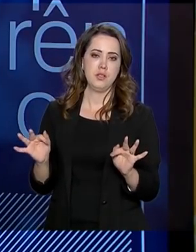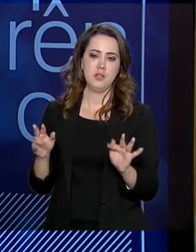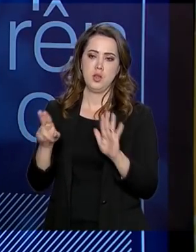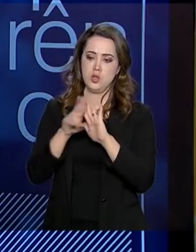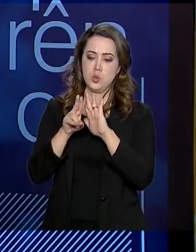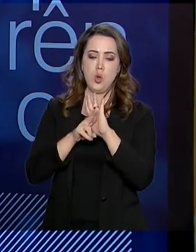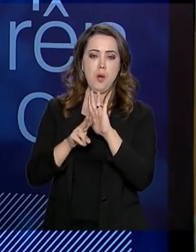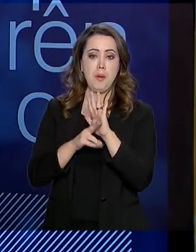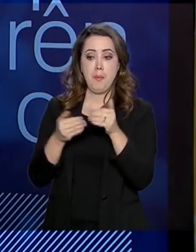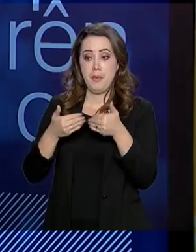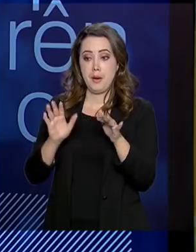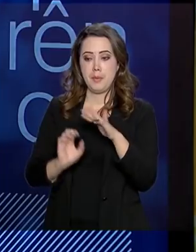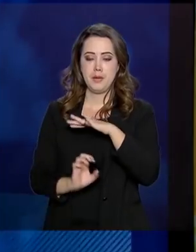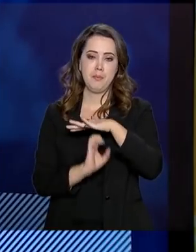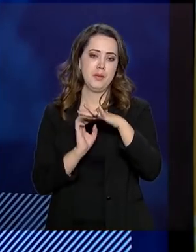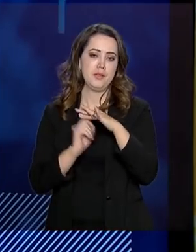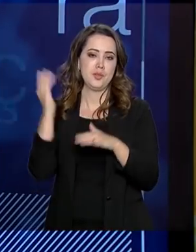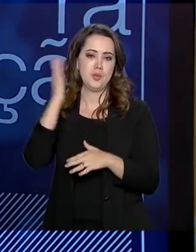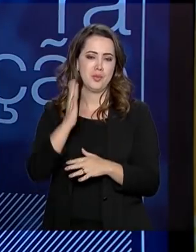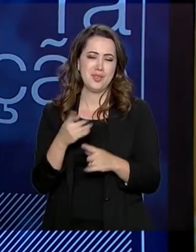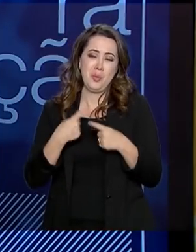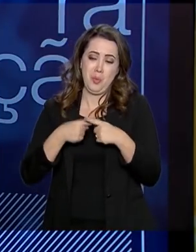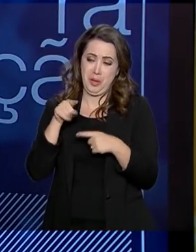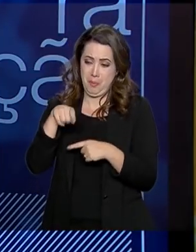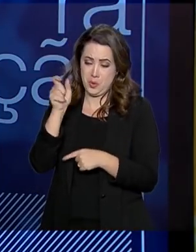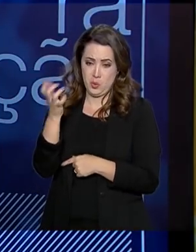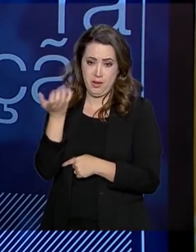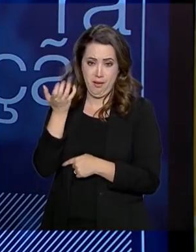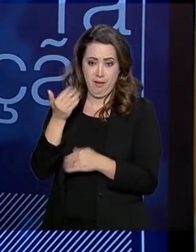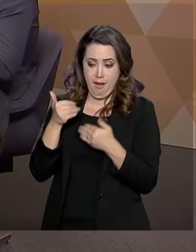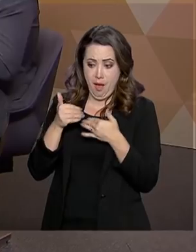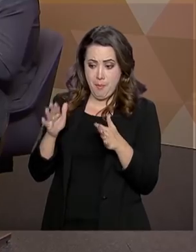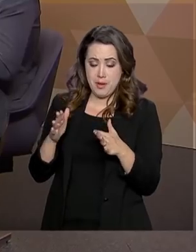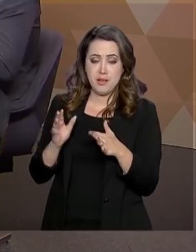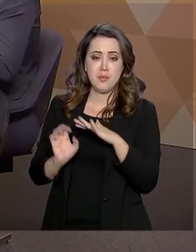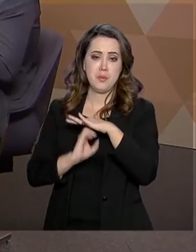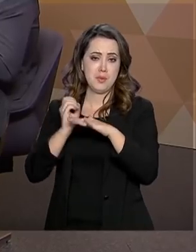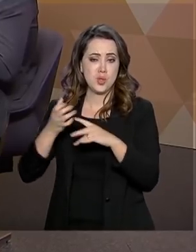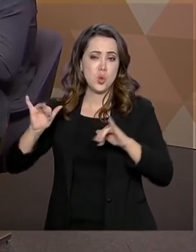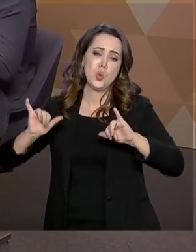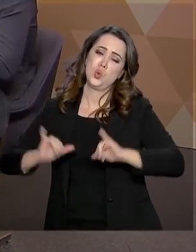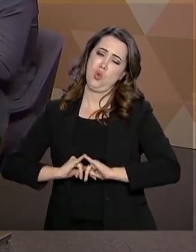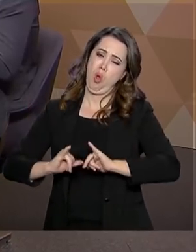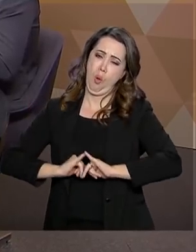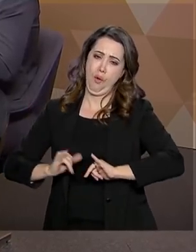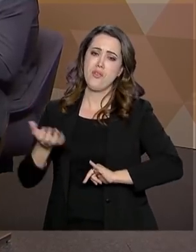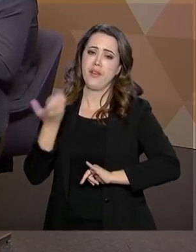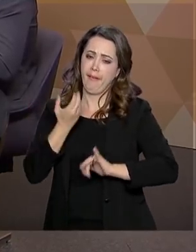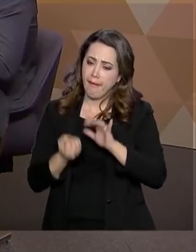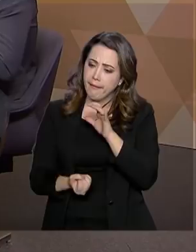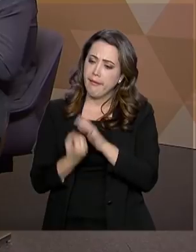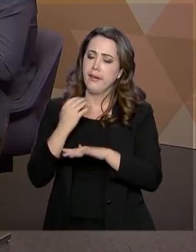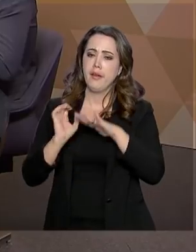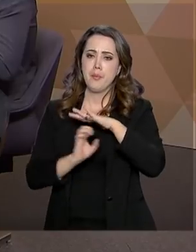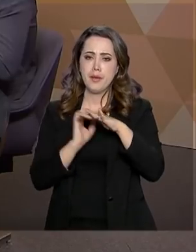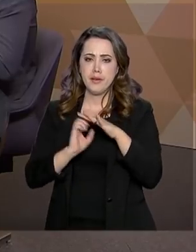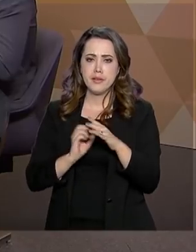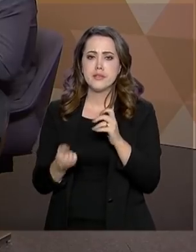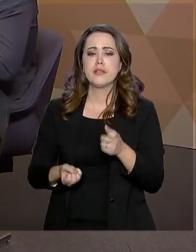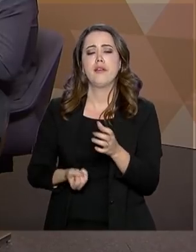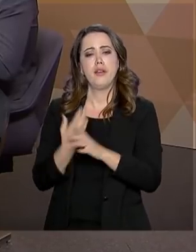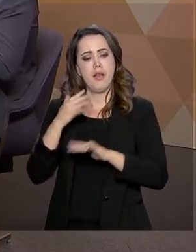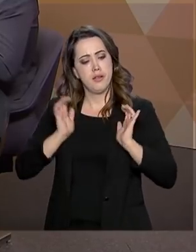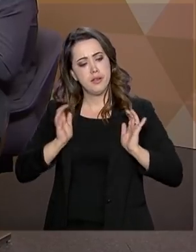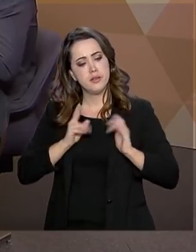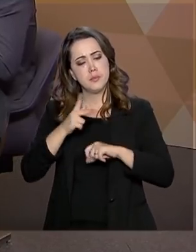empresas no Brasil. O empreendedor hoje sofre ao abrir um novo negócio. Ele quer investir, ele quer criar empregos e gerar riqueza